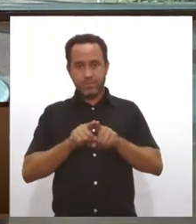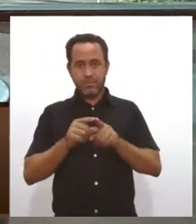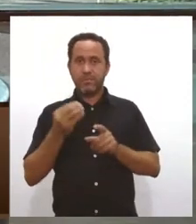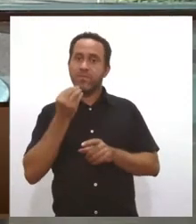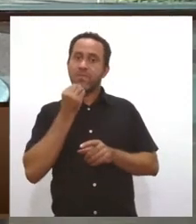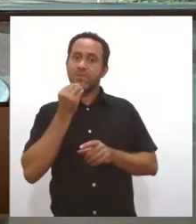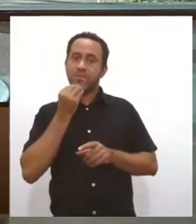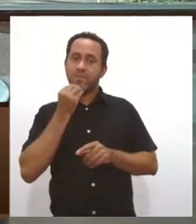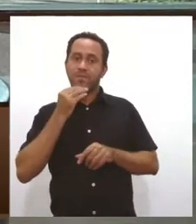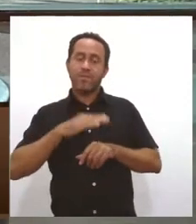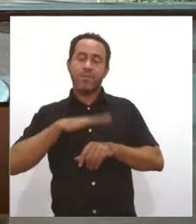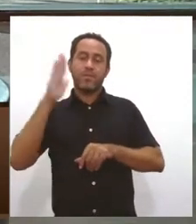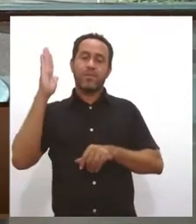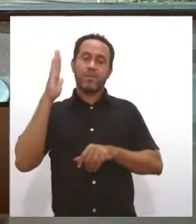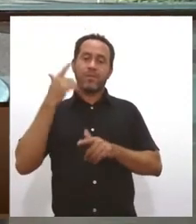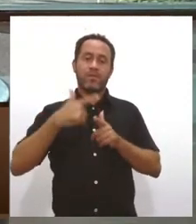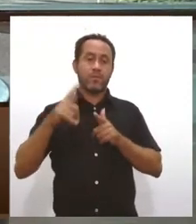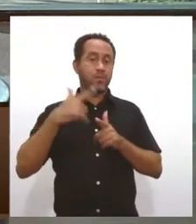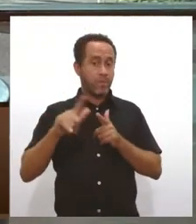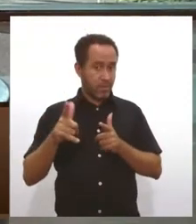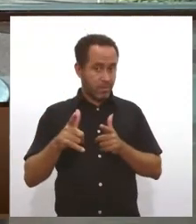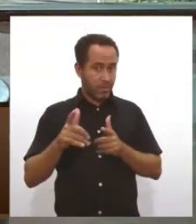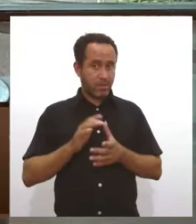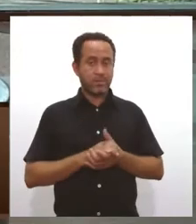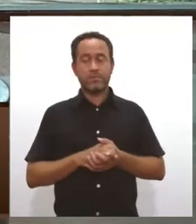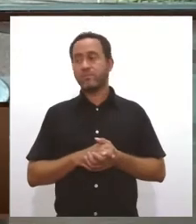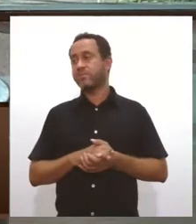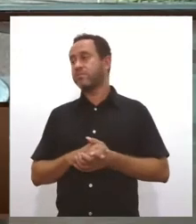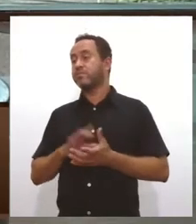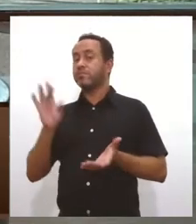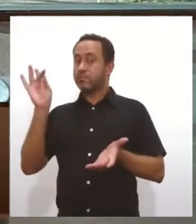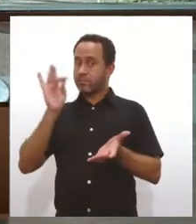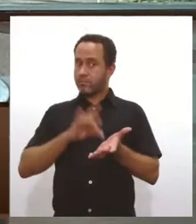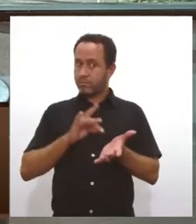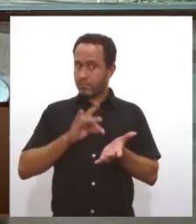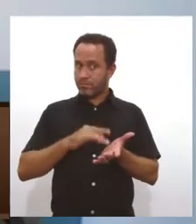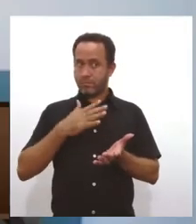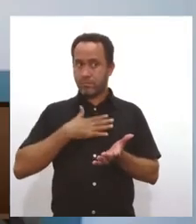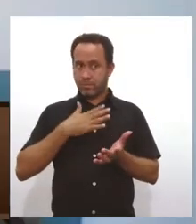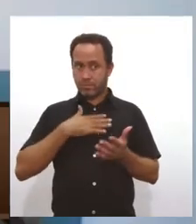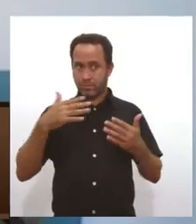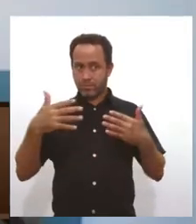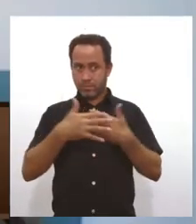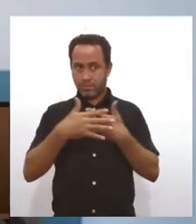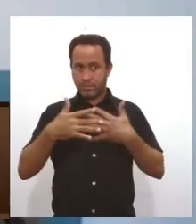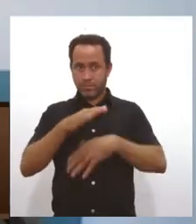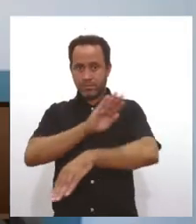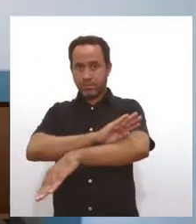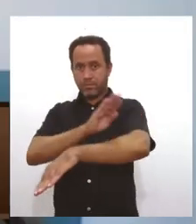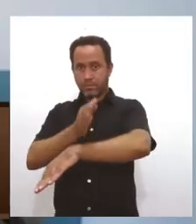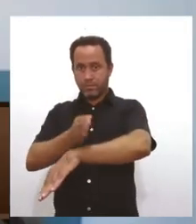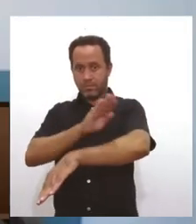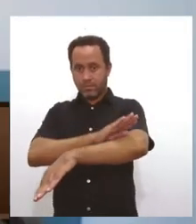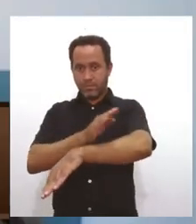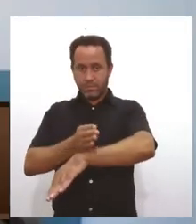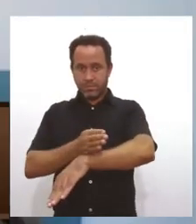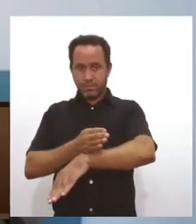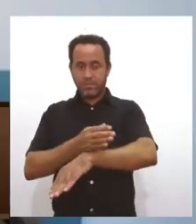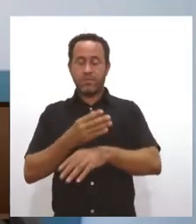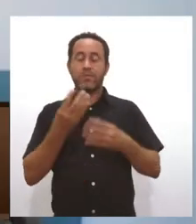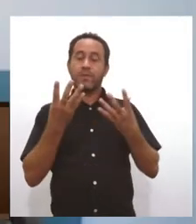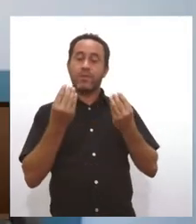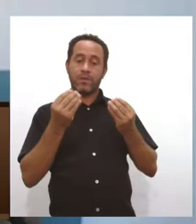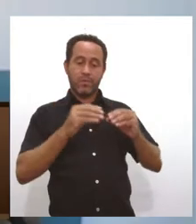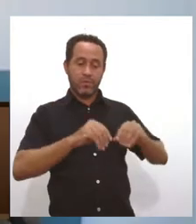mais desmandos? Verdade. Na minha cidade, né, em própria, a gente fala assim, nem tanto a terra, nem tanto ao mar,